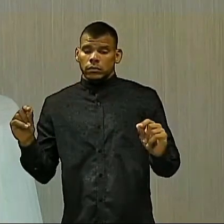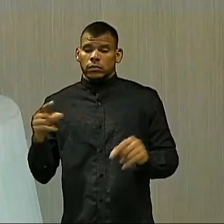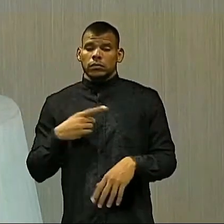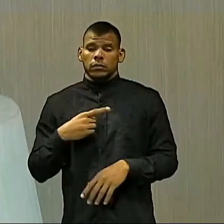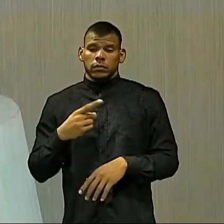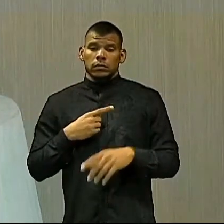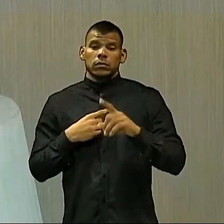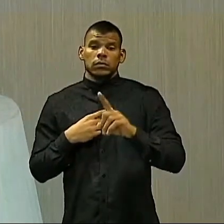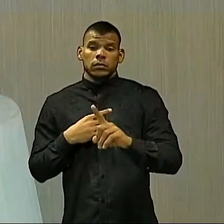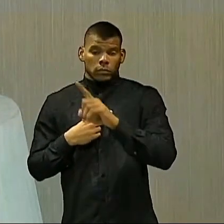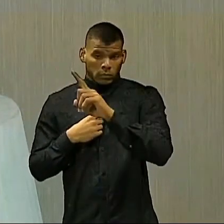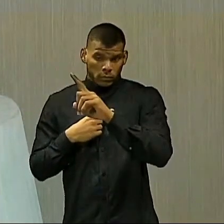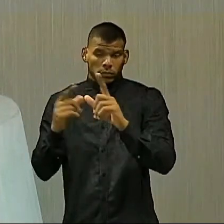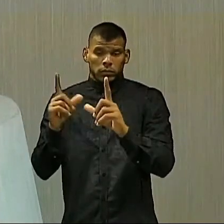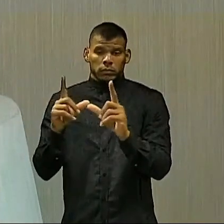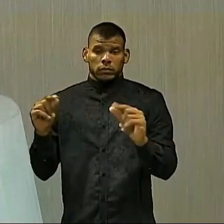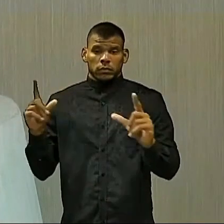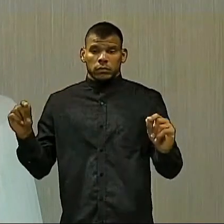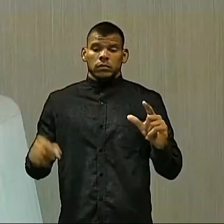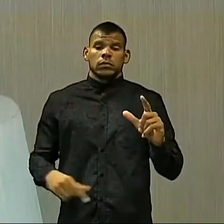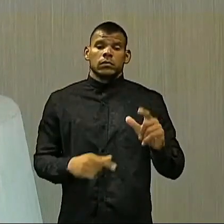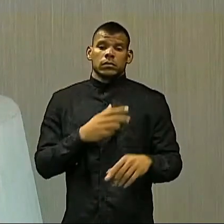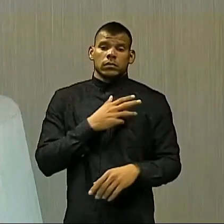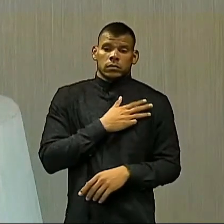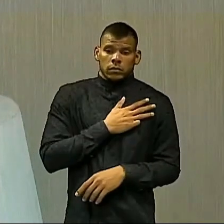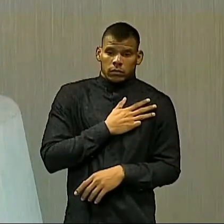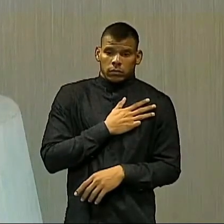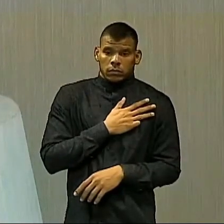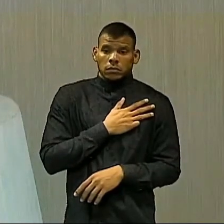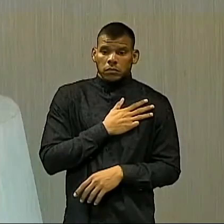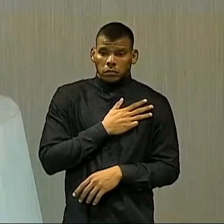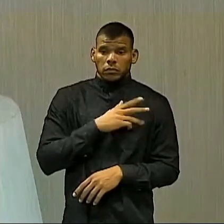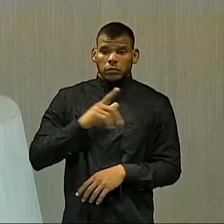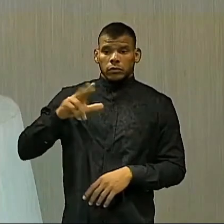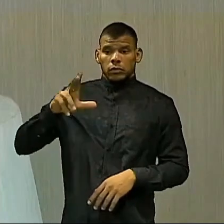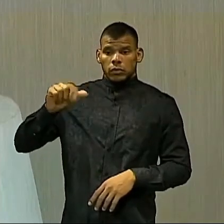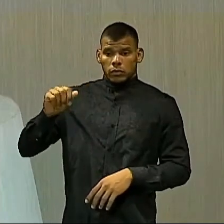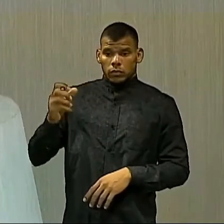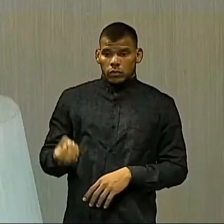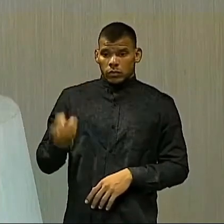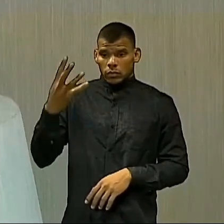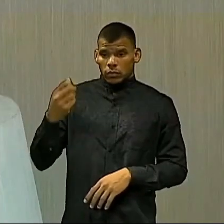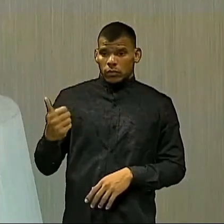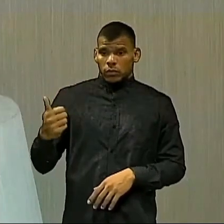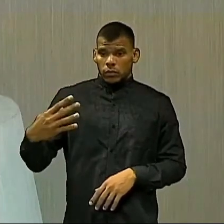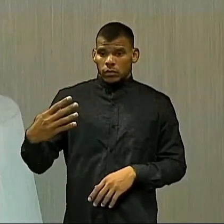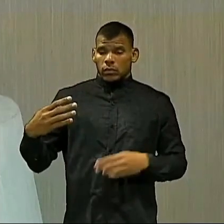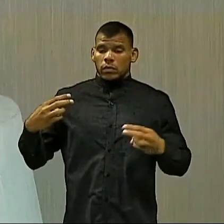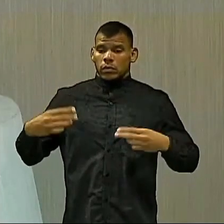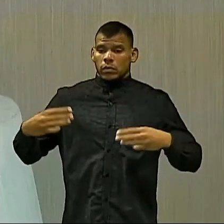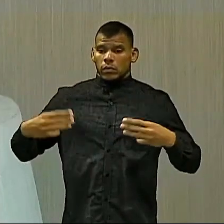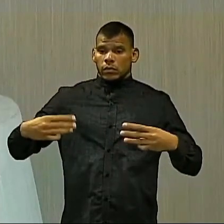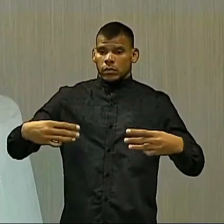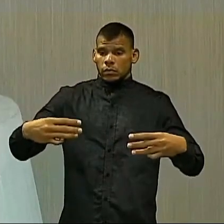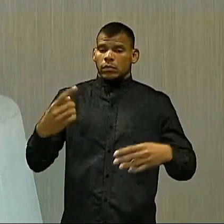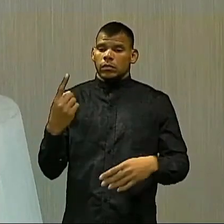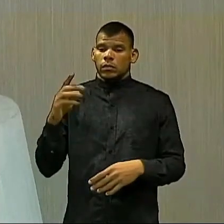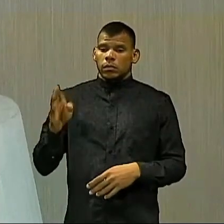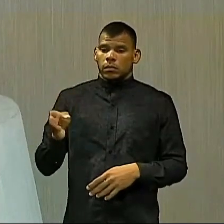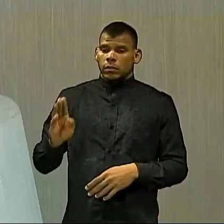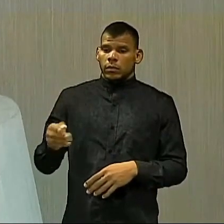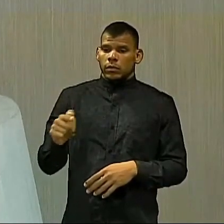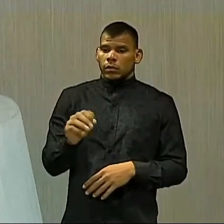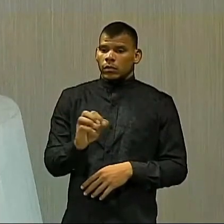o governo do PT, do senhor Luiz Inácio Lula da Silva, criou 14 ministérios gastos com 1 bilhão e 700